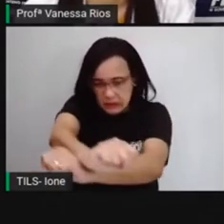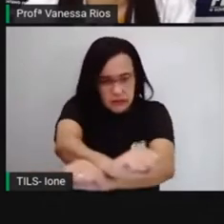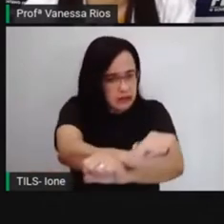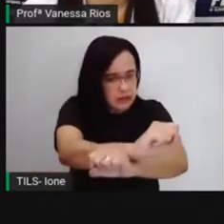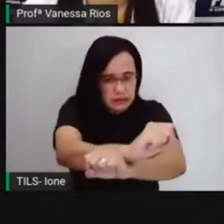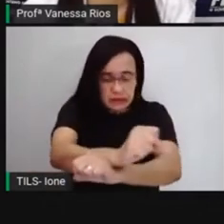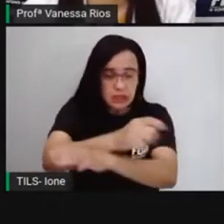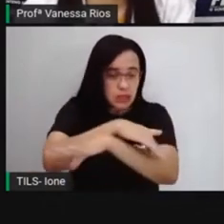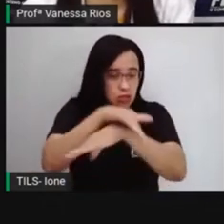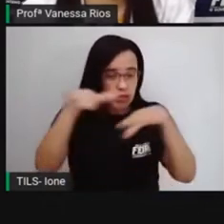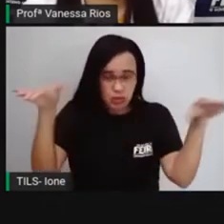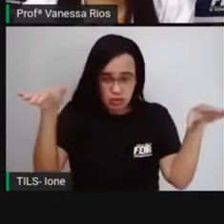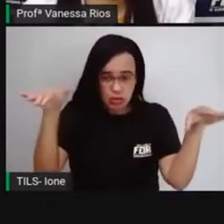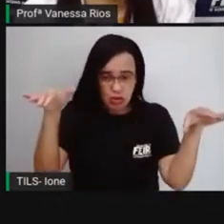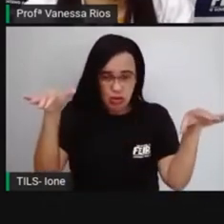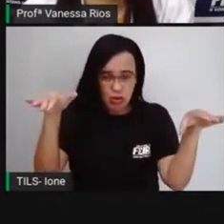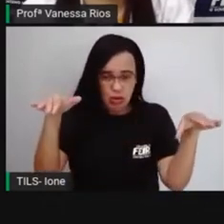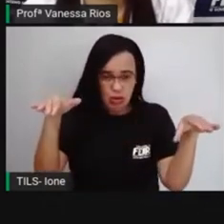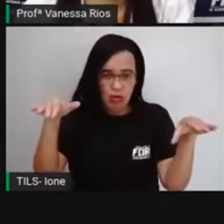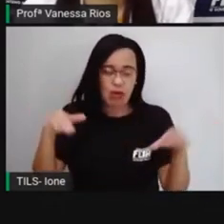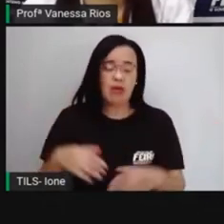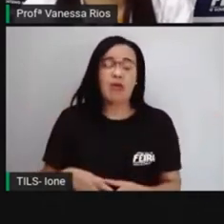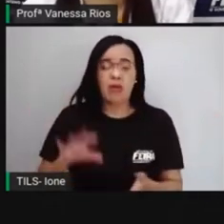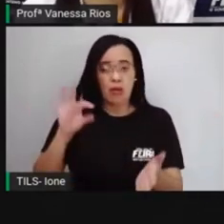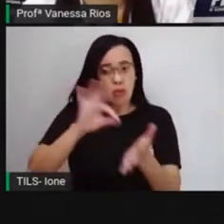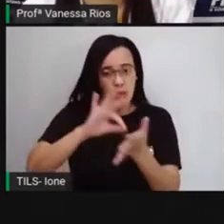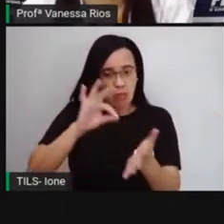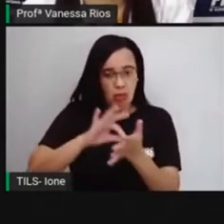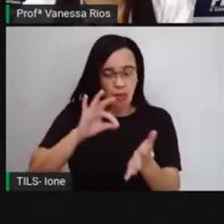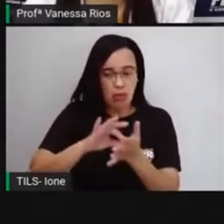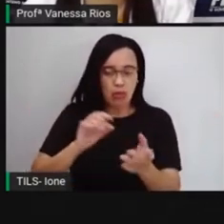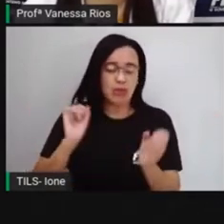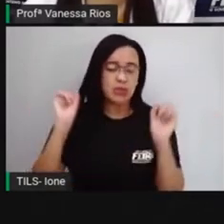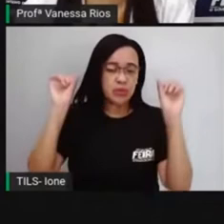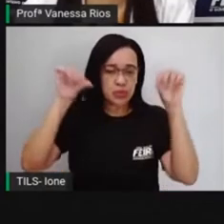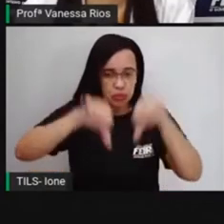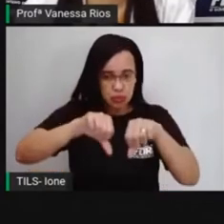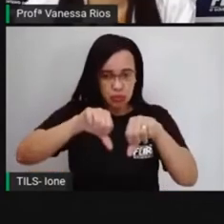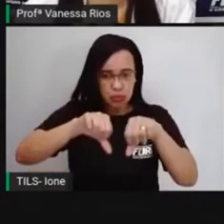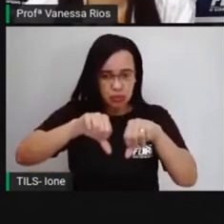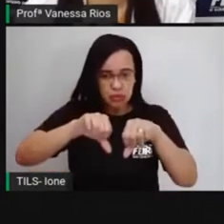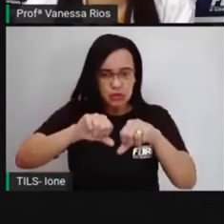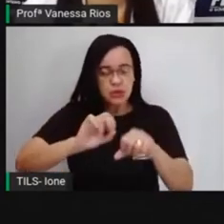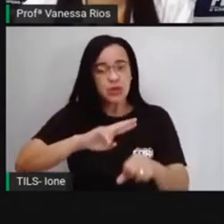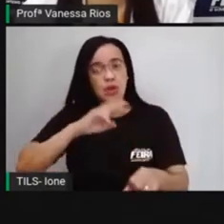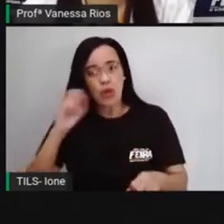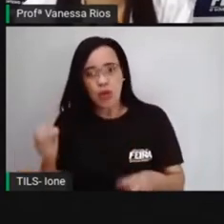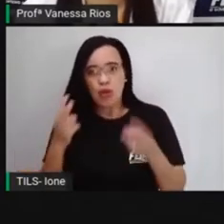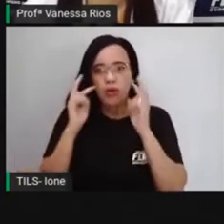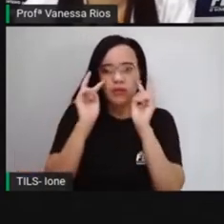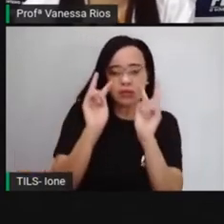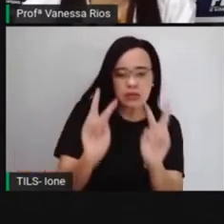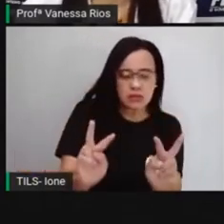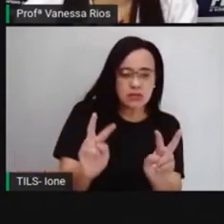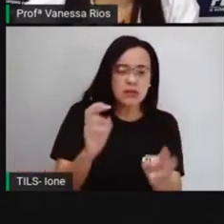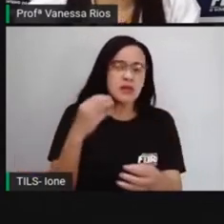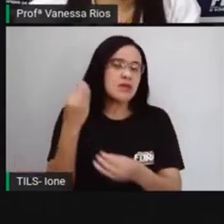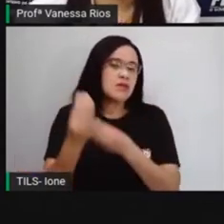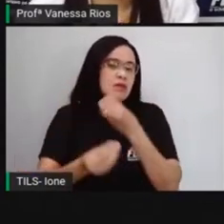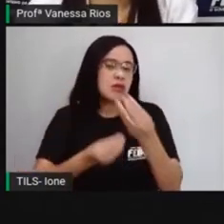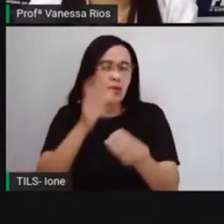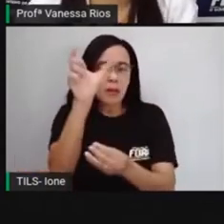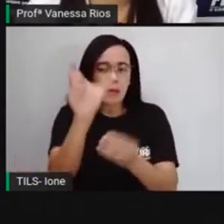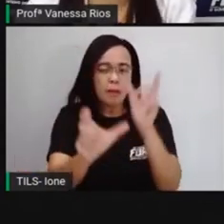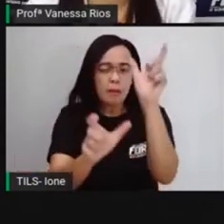negativo a ser observado, né, nós temos que observar a grandeza das pessoas com outro olhar,